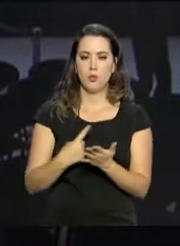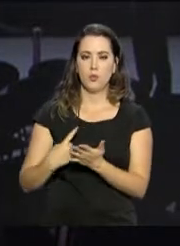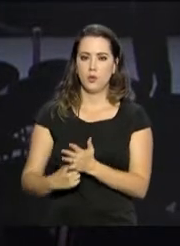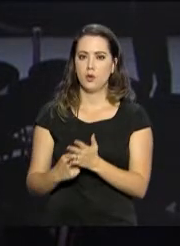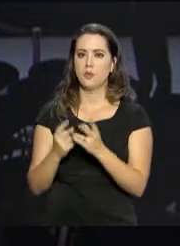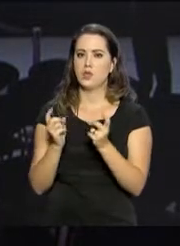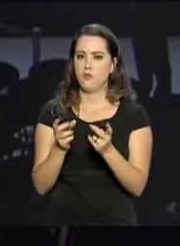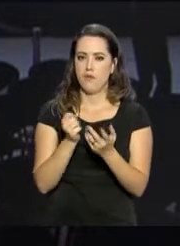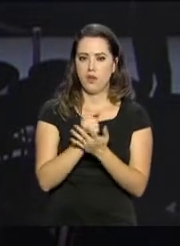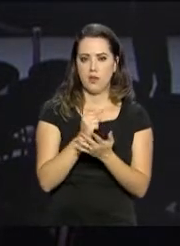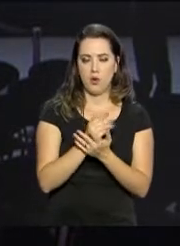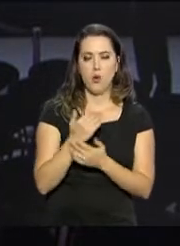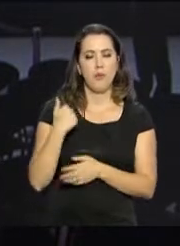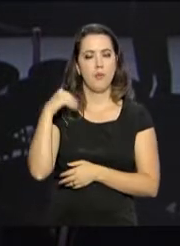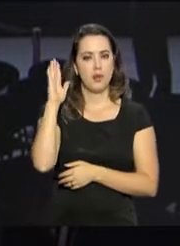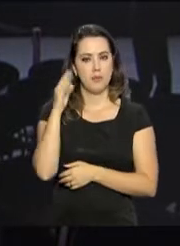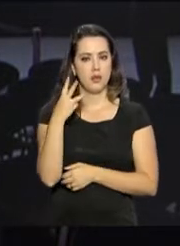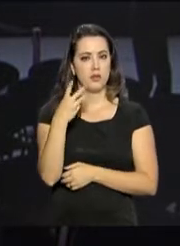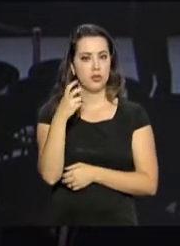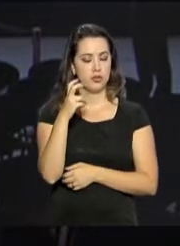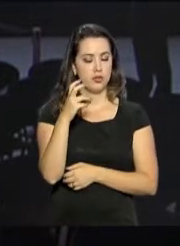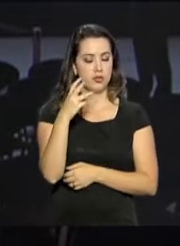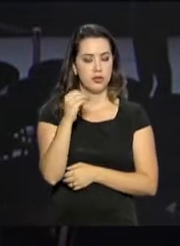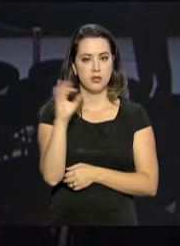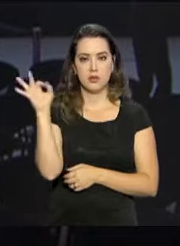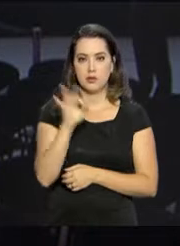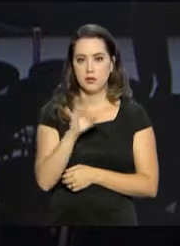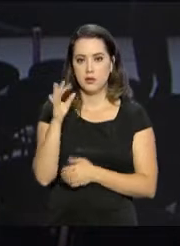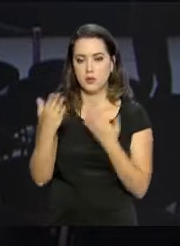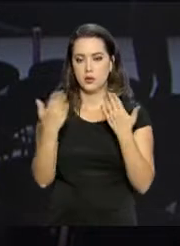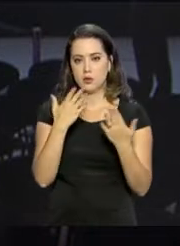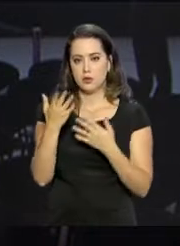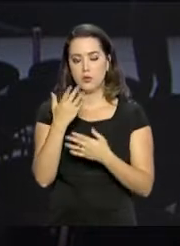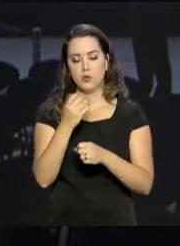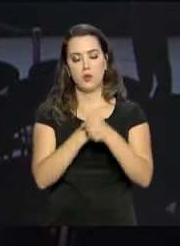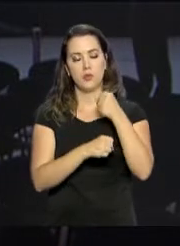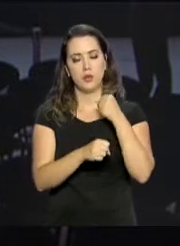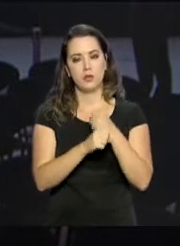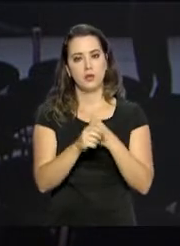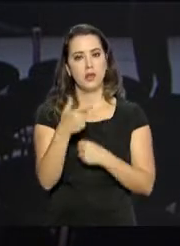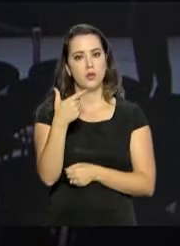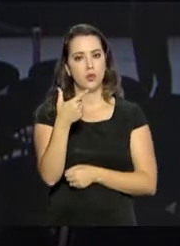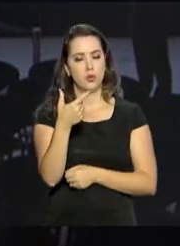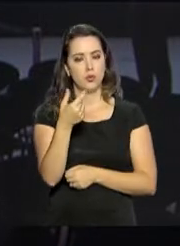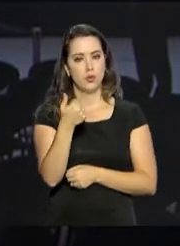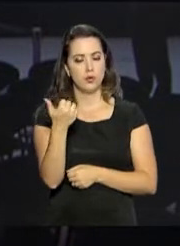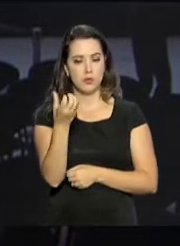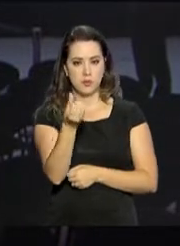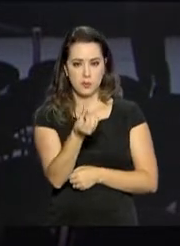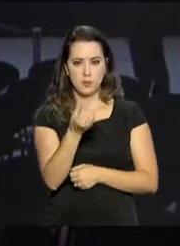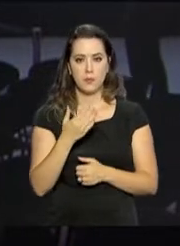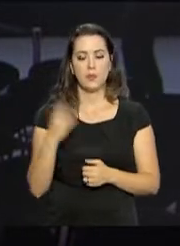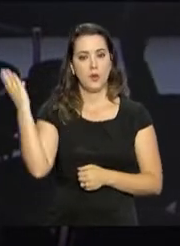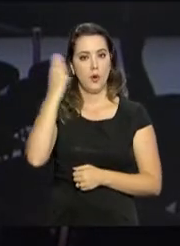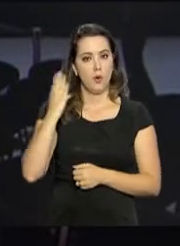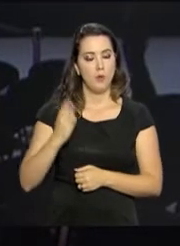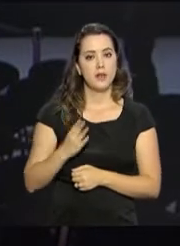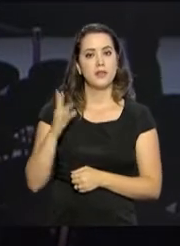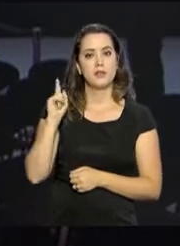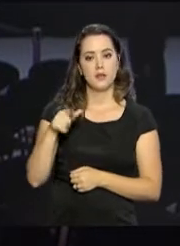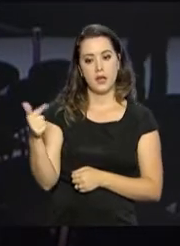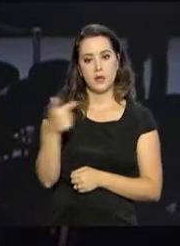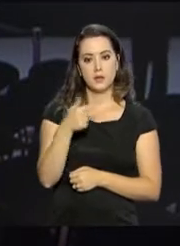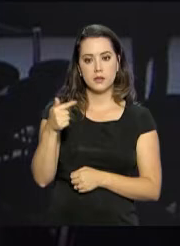30% a mais do que o da última edição que ocorreu em 2016. O Brasil é o